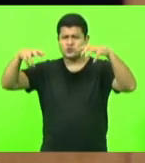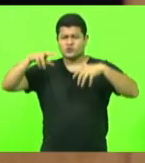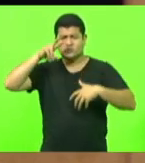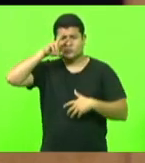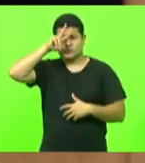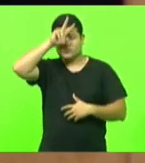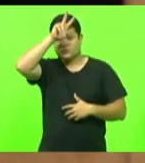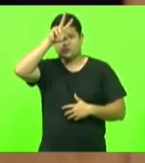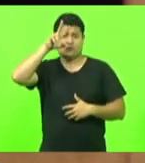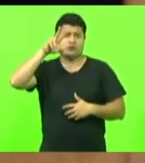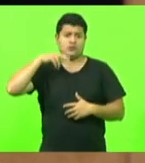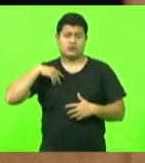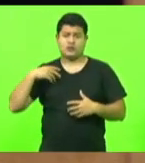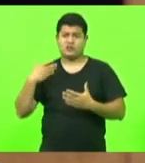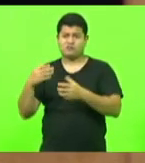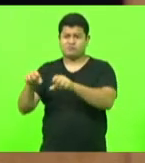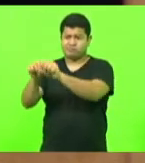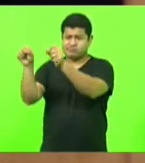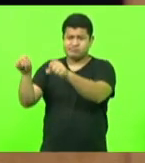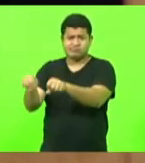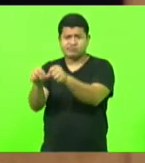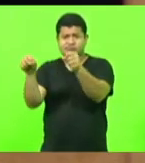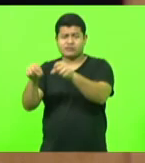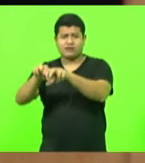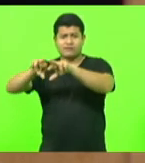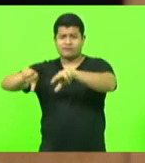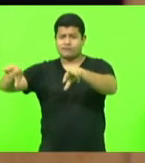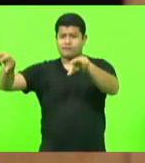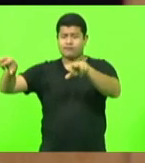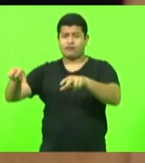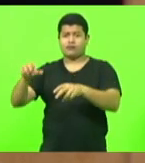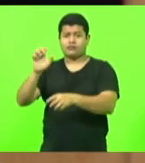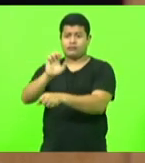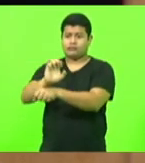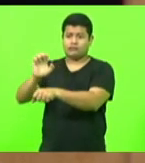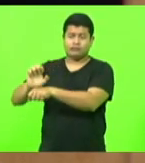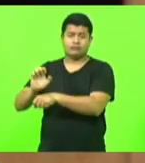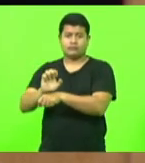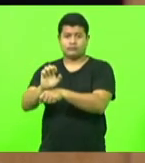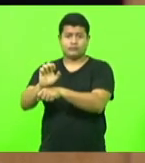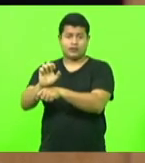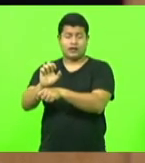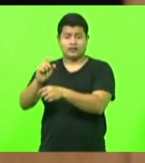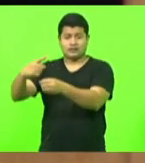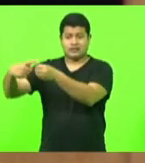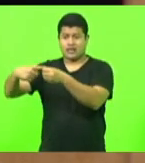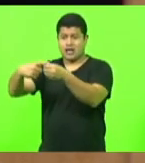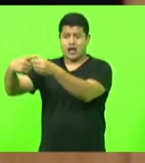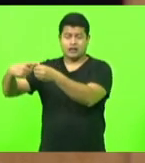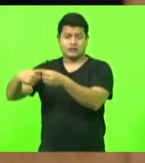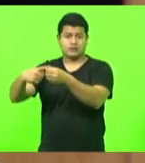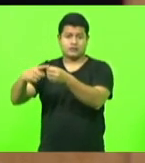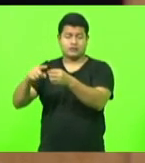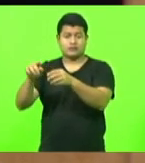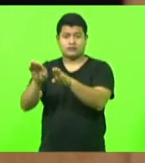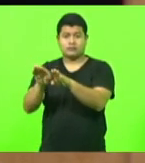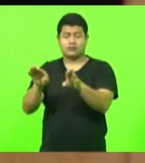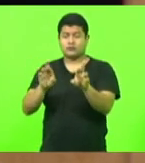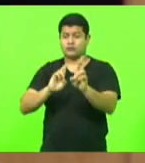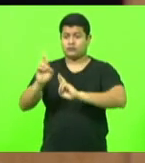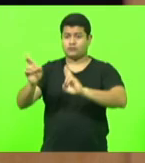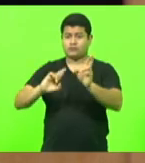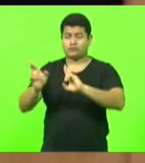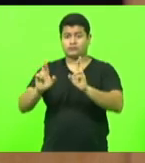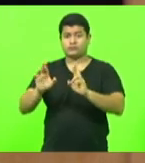causaram danos lá em vários municípios, várias rodovias. Mas o município em especial, o